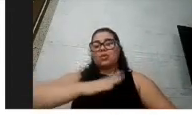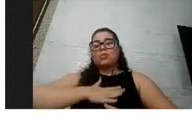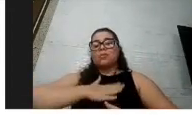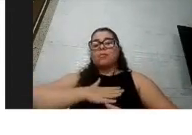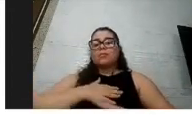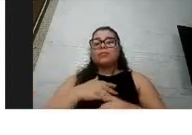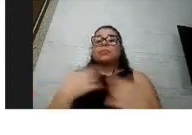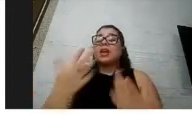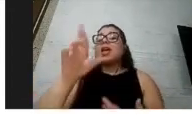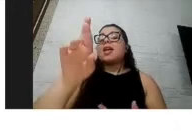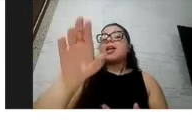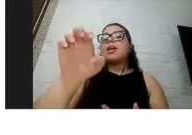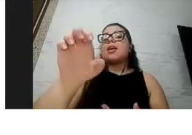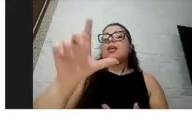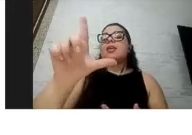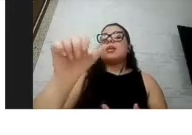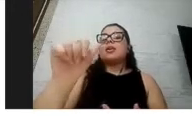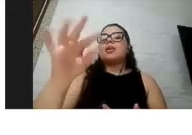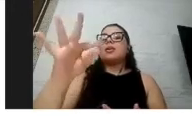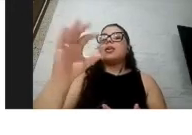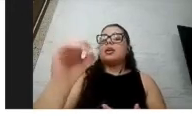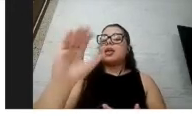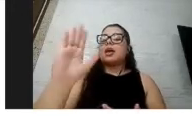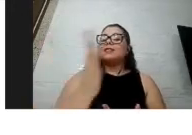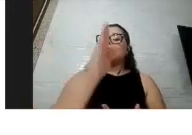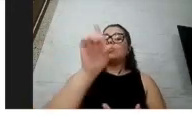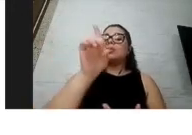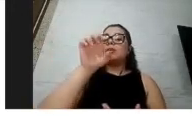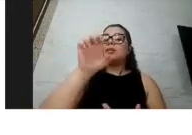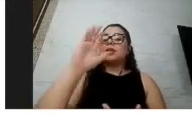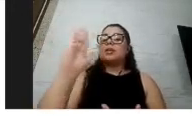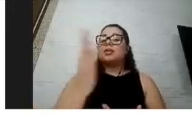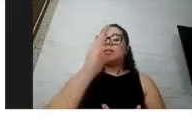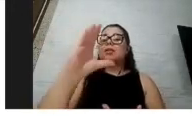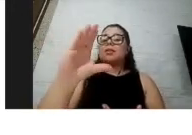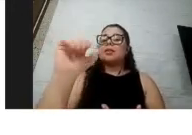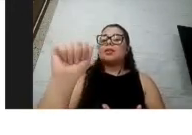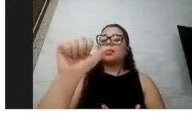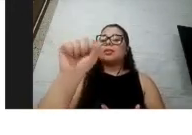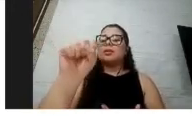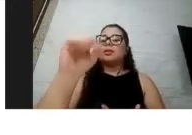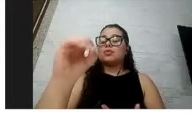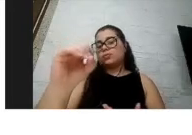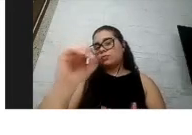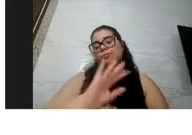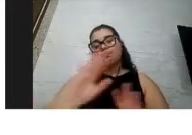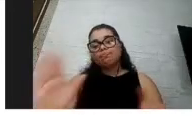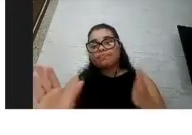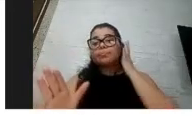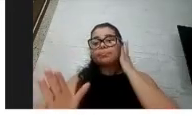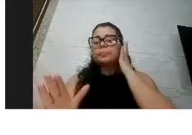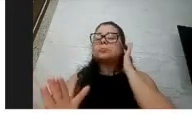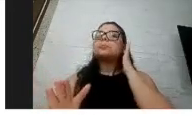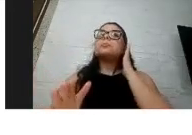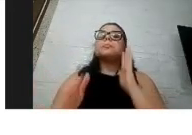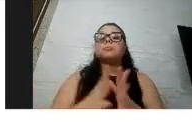relatos, meu relato, relato de outros médicos que eu conheço aqui em São Paulo que cuidam de várias crianças